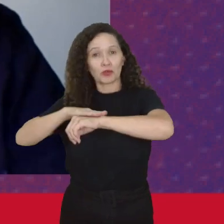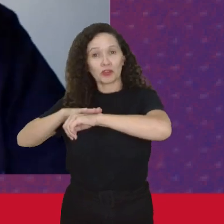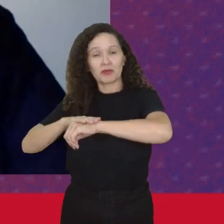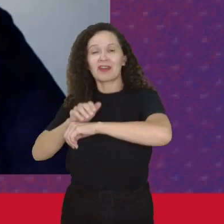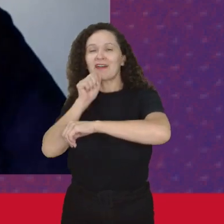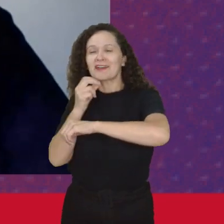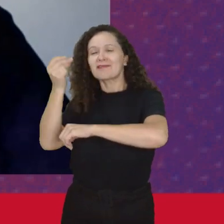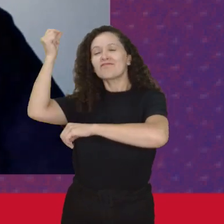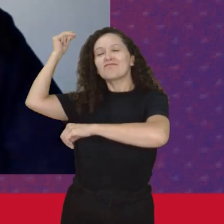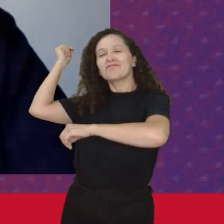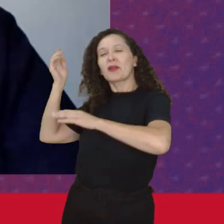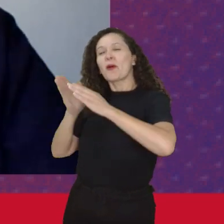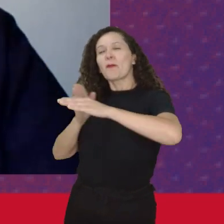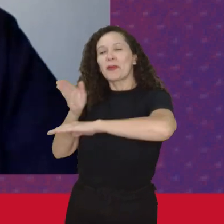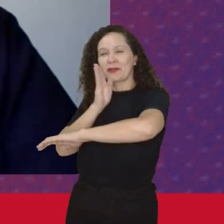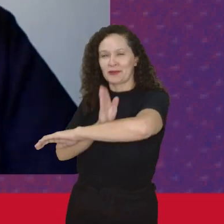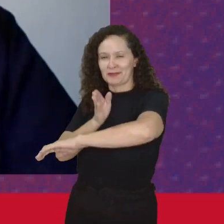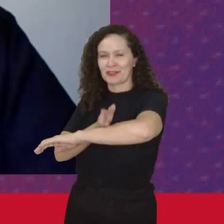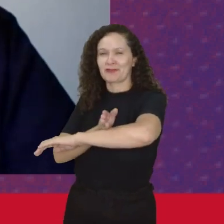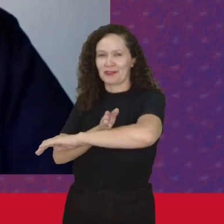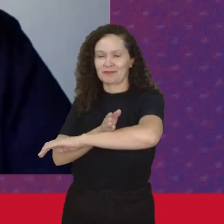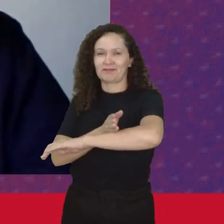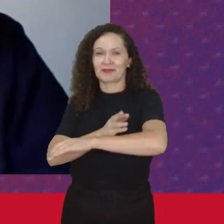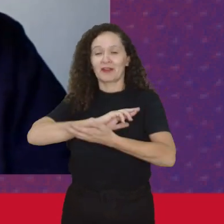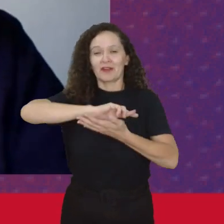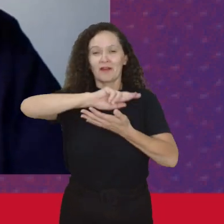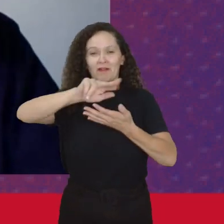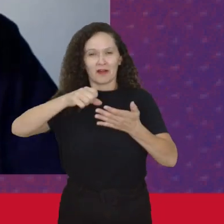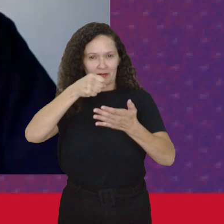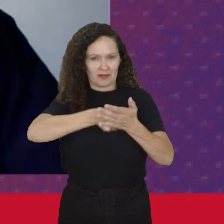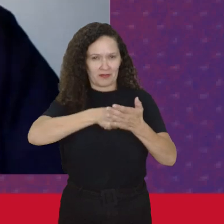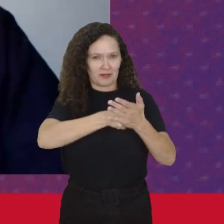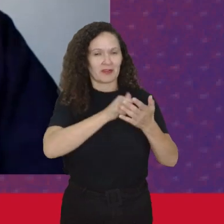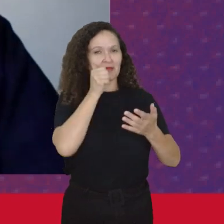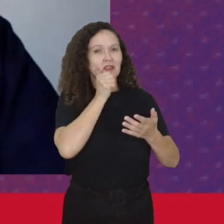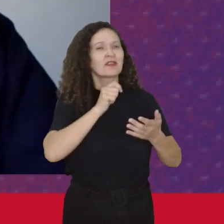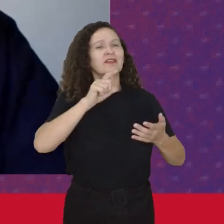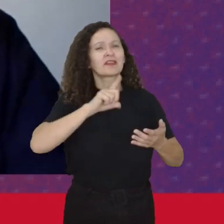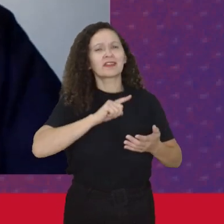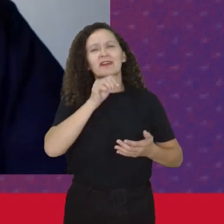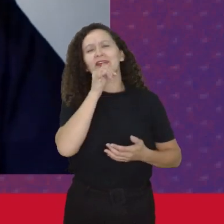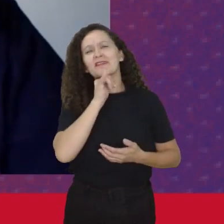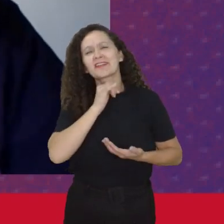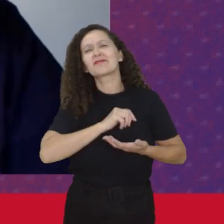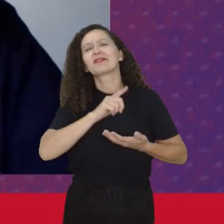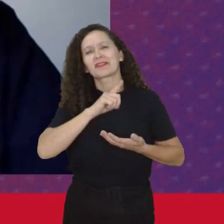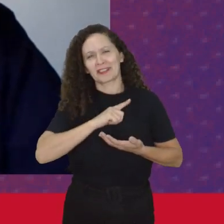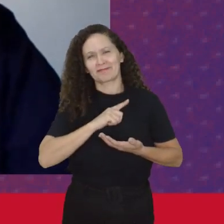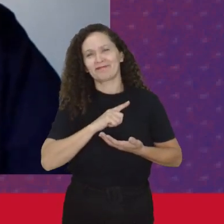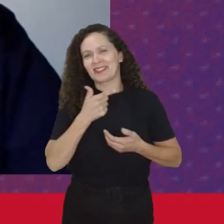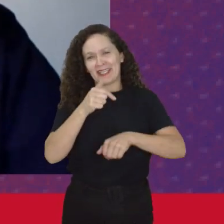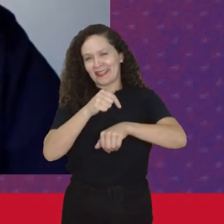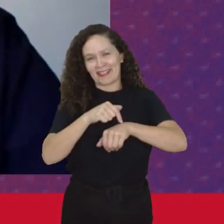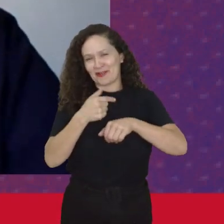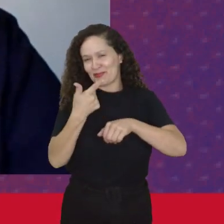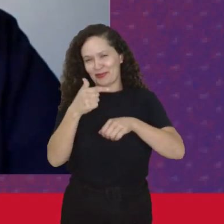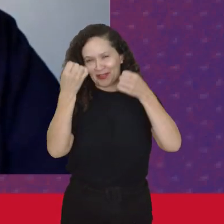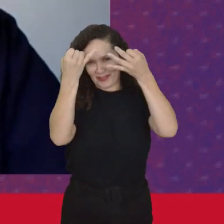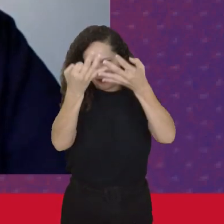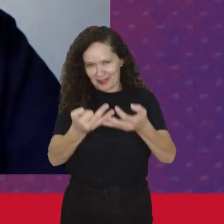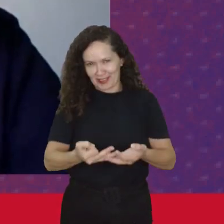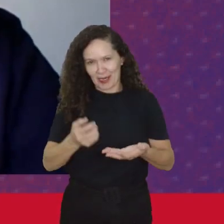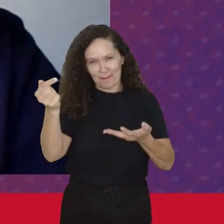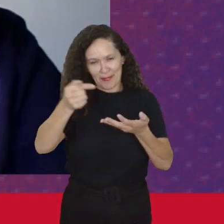foram protagonistas De muitas dessas lutas E tem vários exemplos Que a gente não vai ter tempo de citar aqui